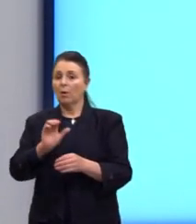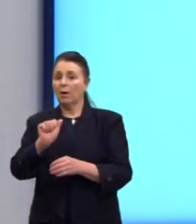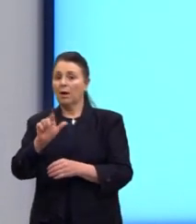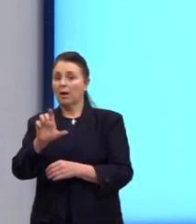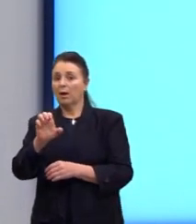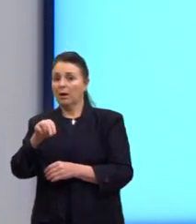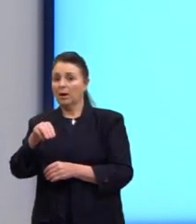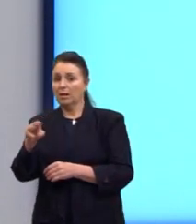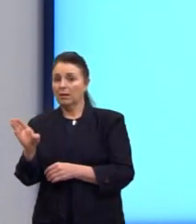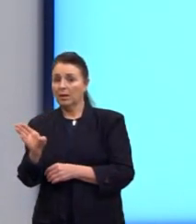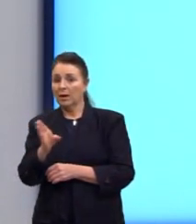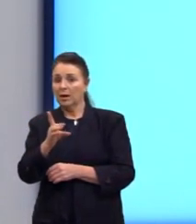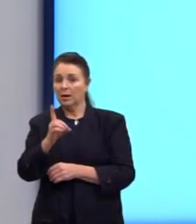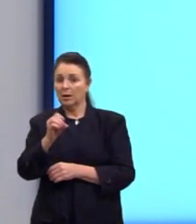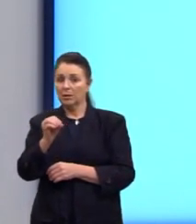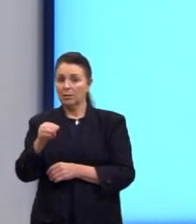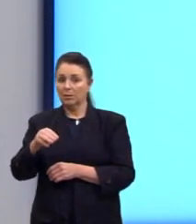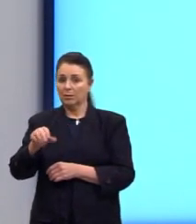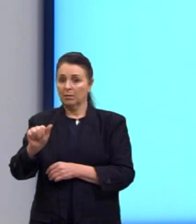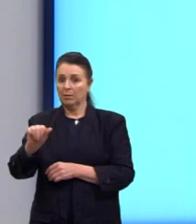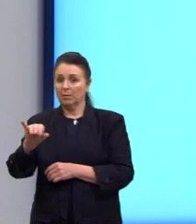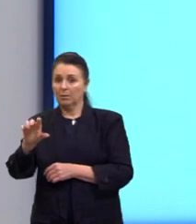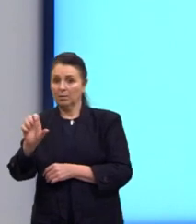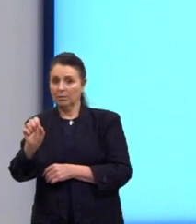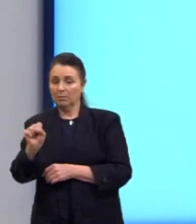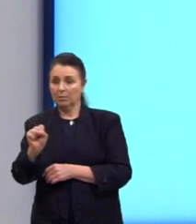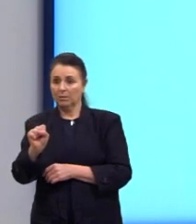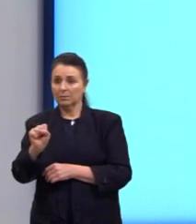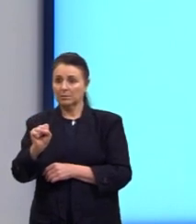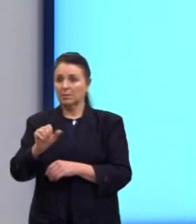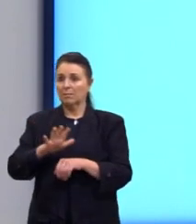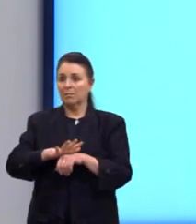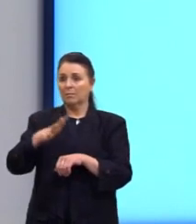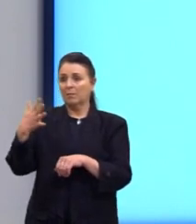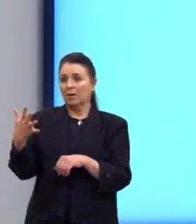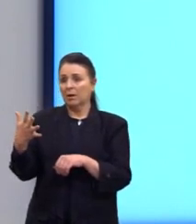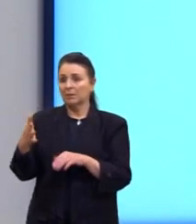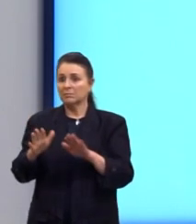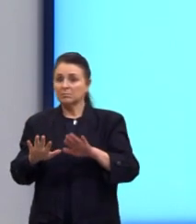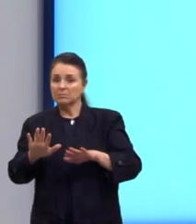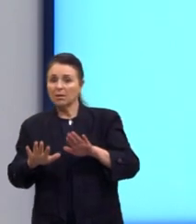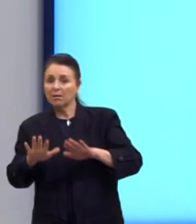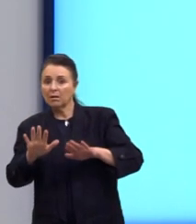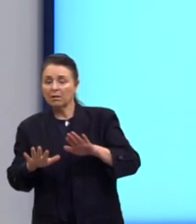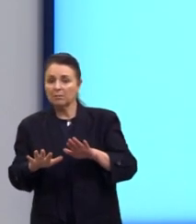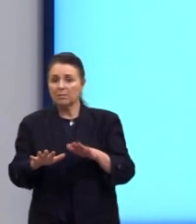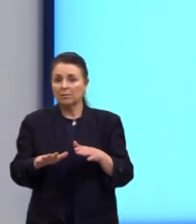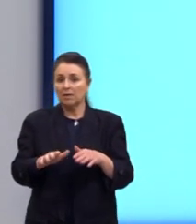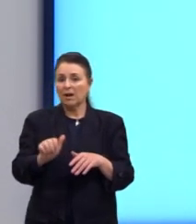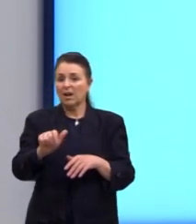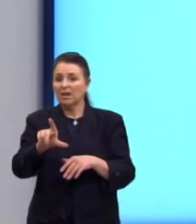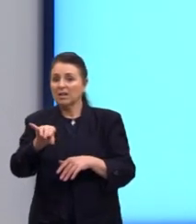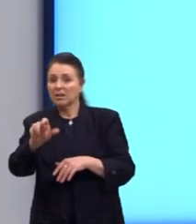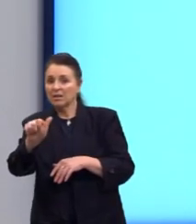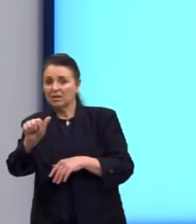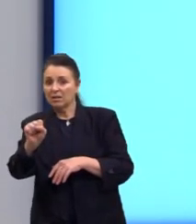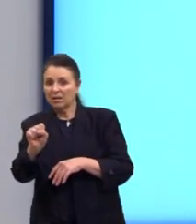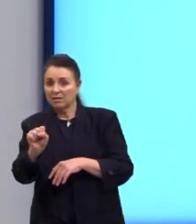E assim nós vamos. Besides, além disso. Both, ambos, ambas. E assim por diante.